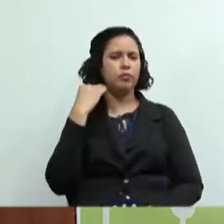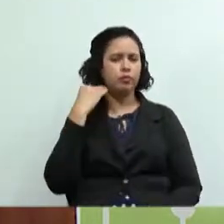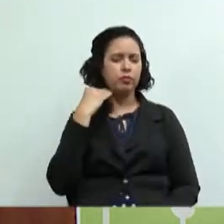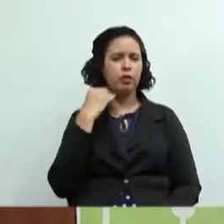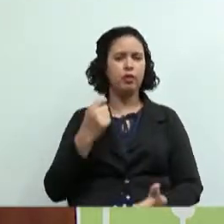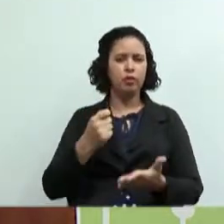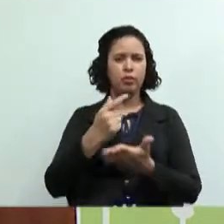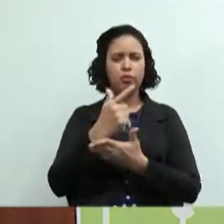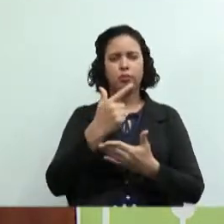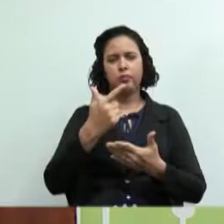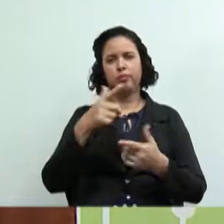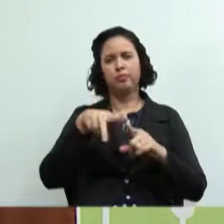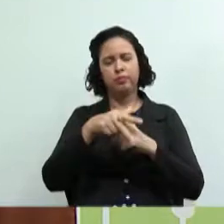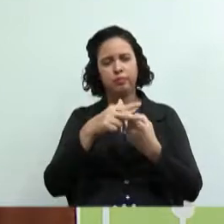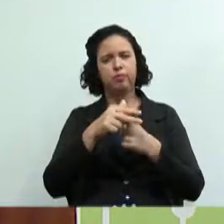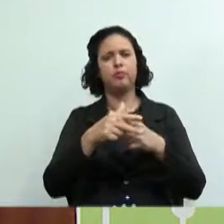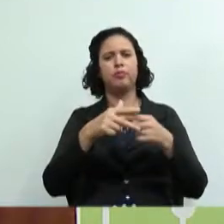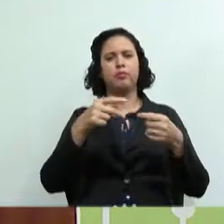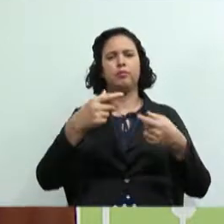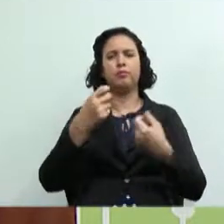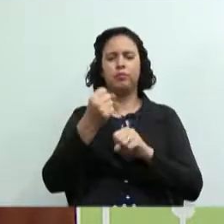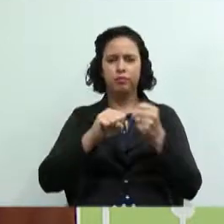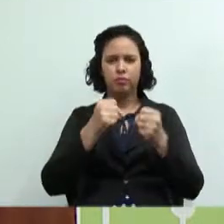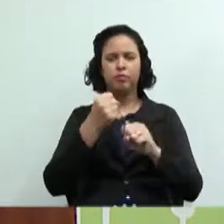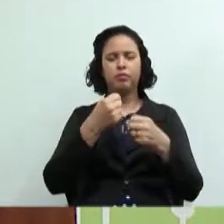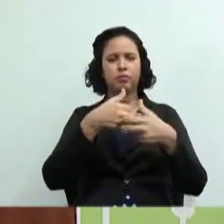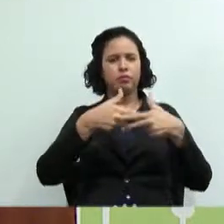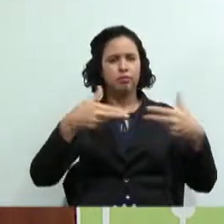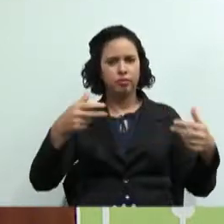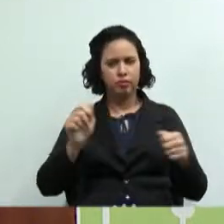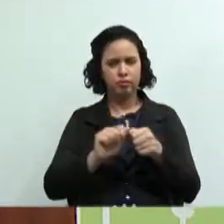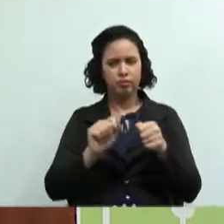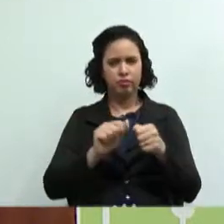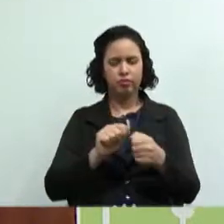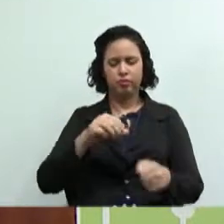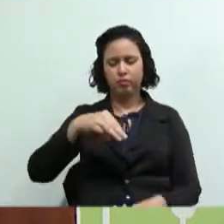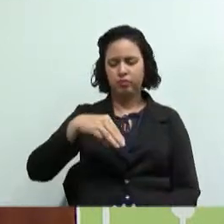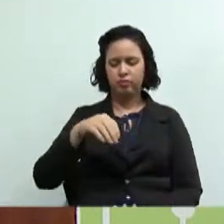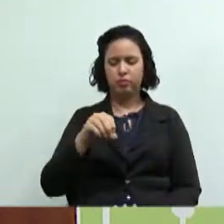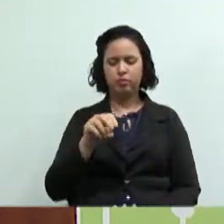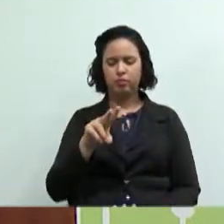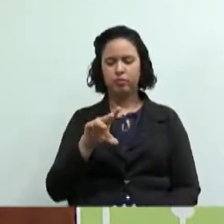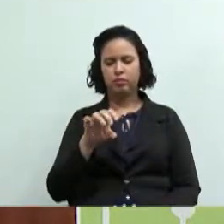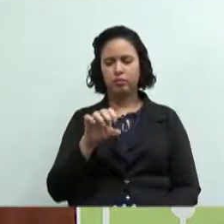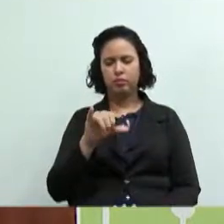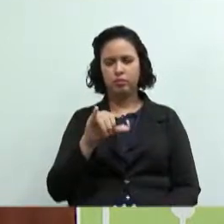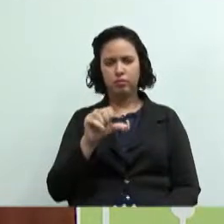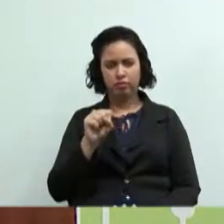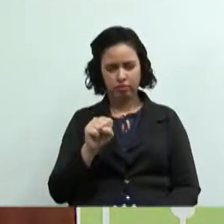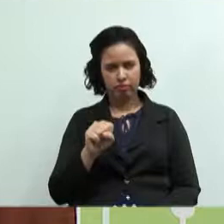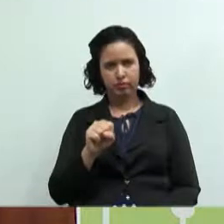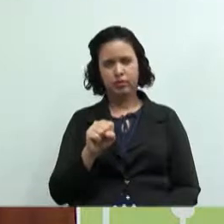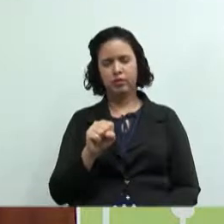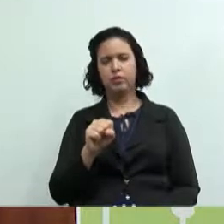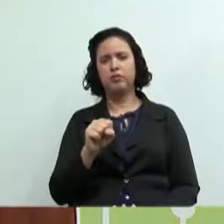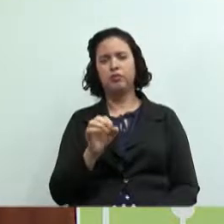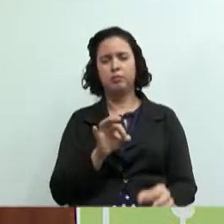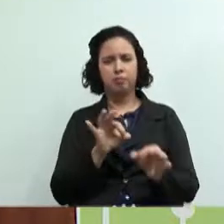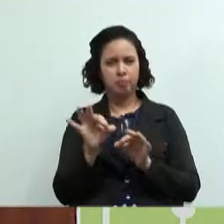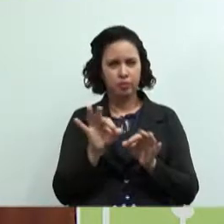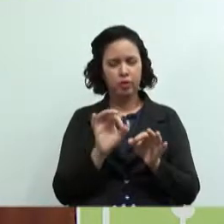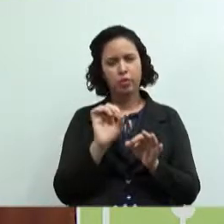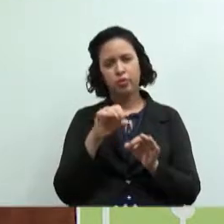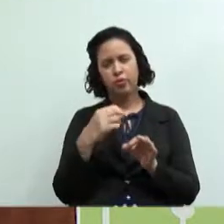ferramentas necessárias para produzir móveis. Sejam eles móveis planejados, lindos, como mostrados no vídeo,